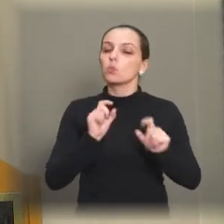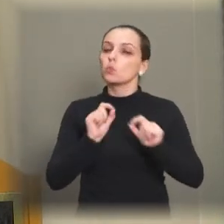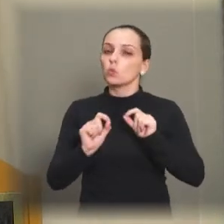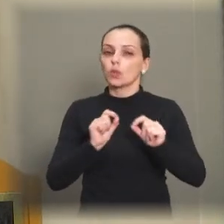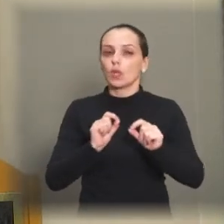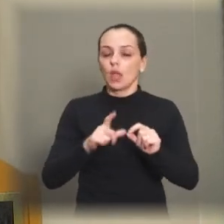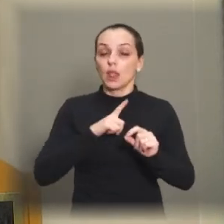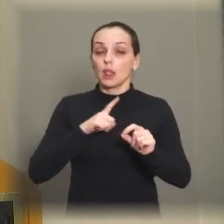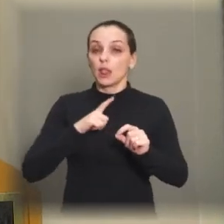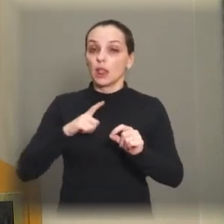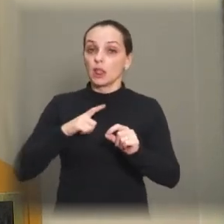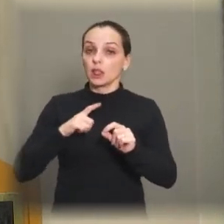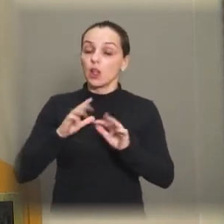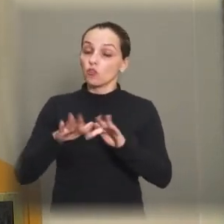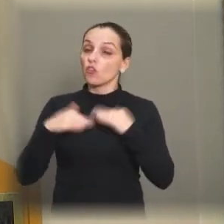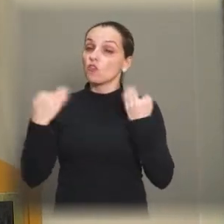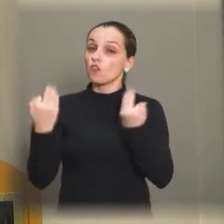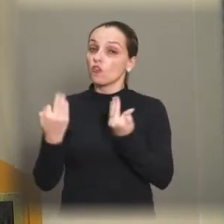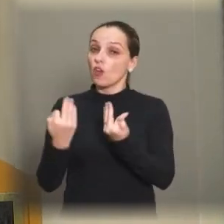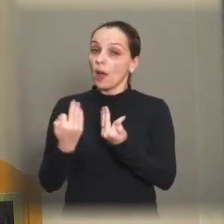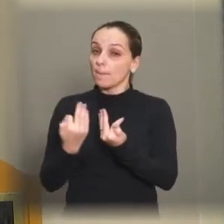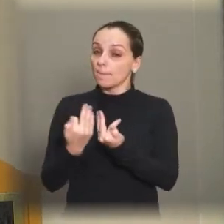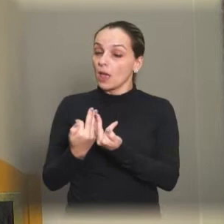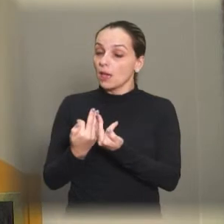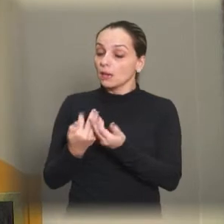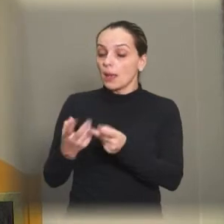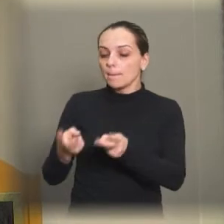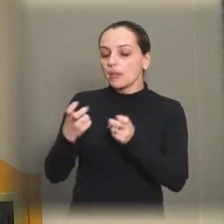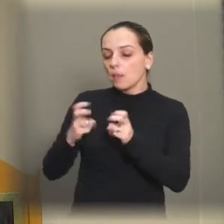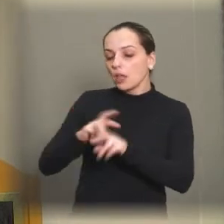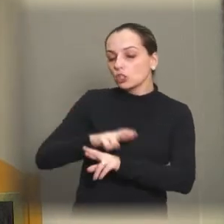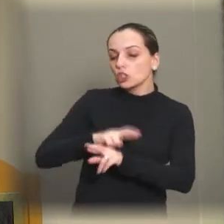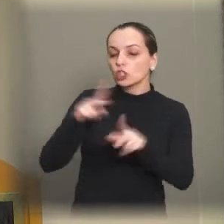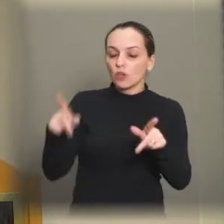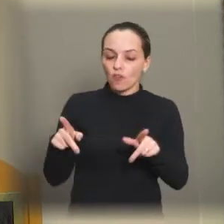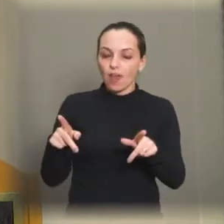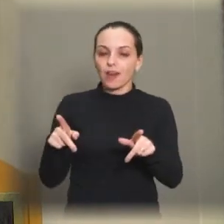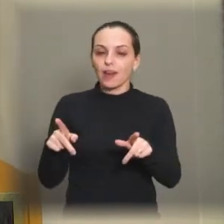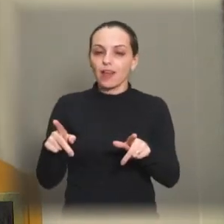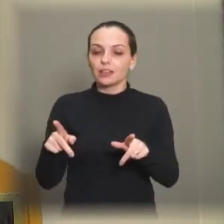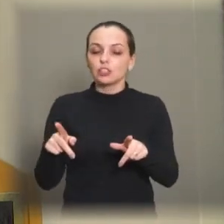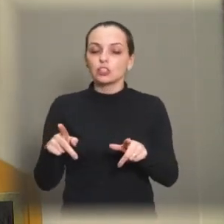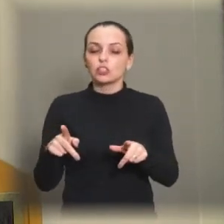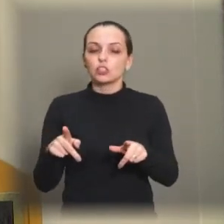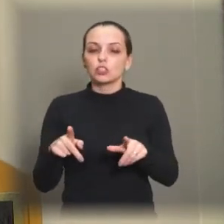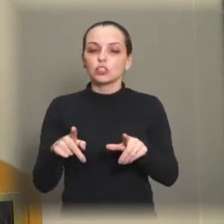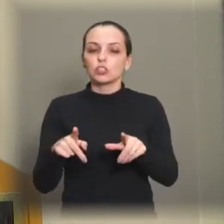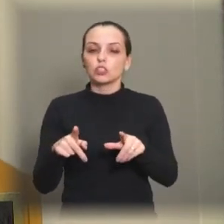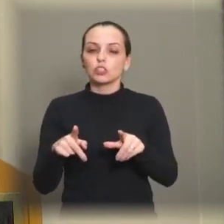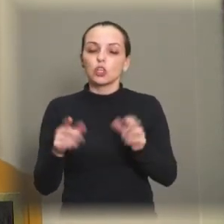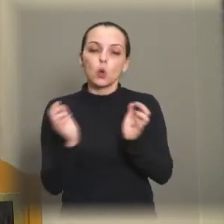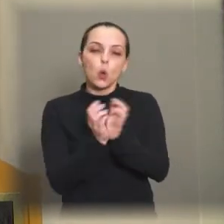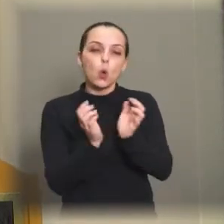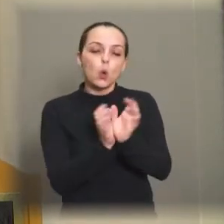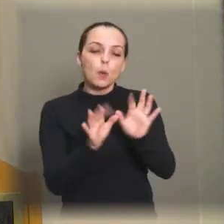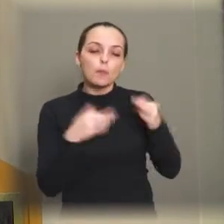avanço na concepção do olhar do ser humano em relação à formação das famílias.